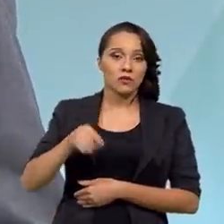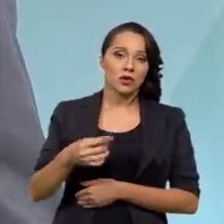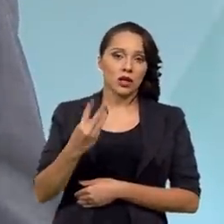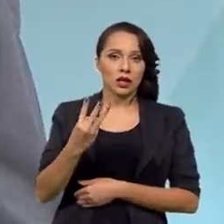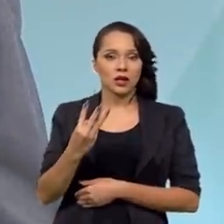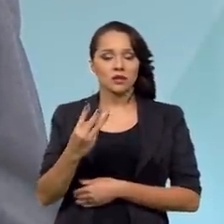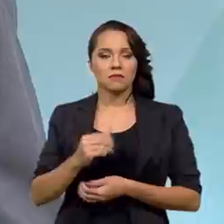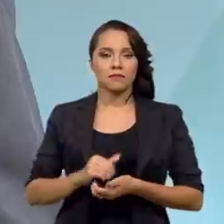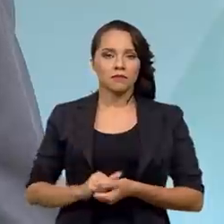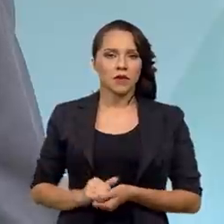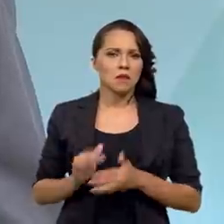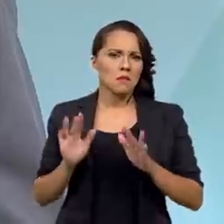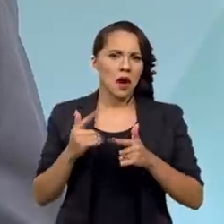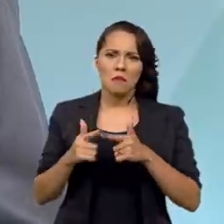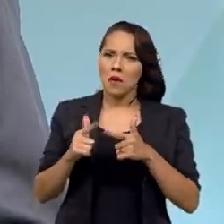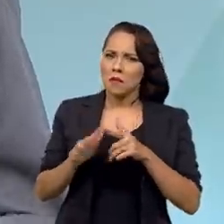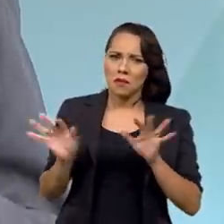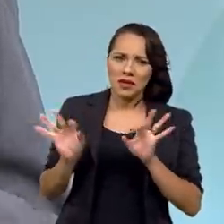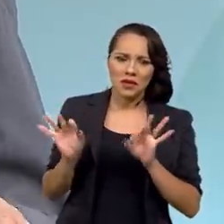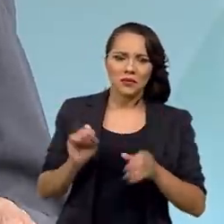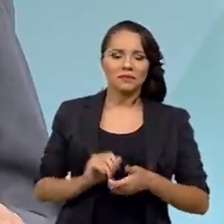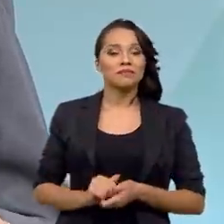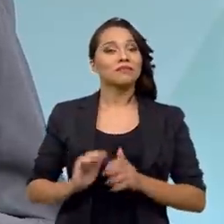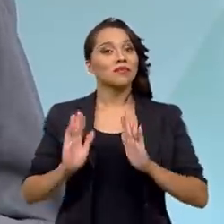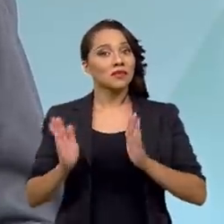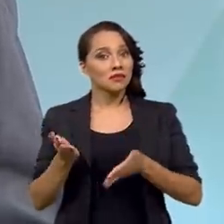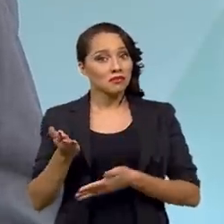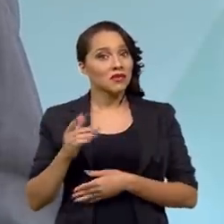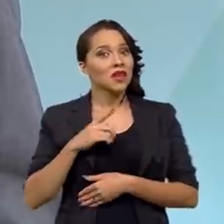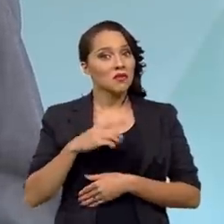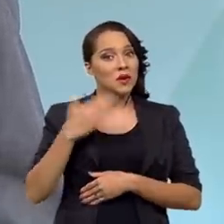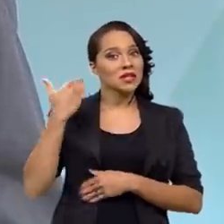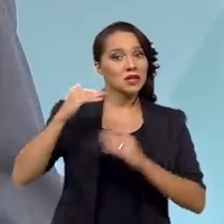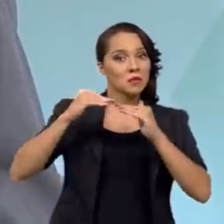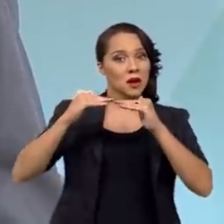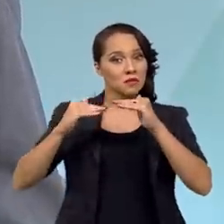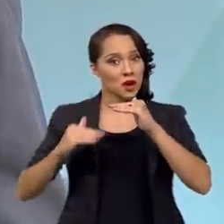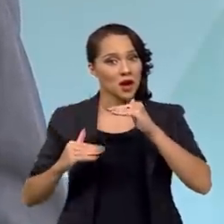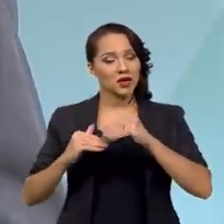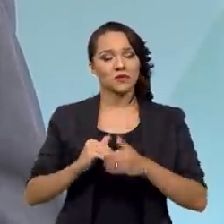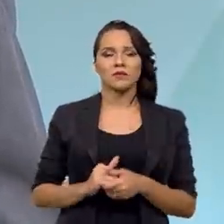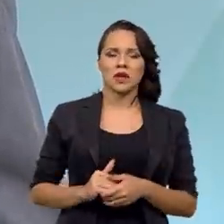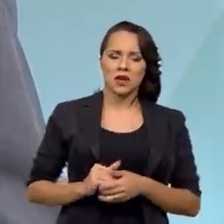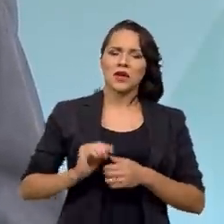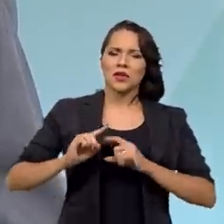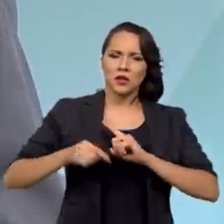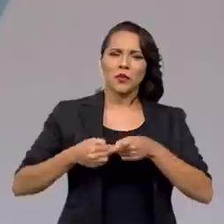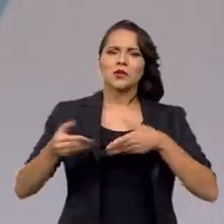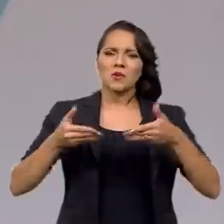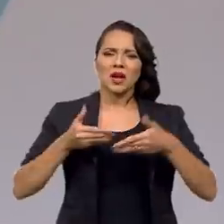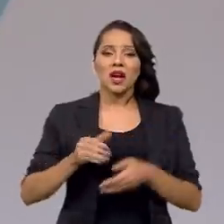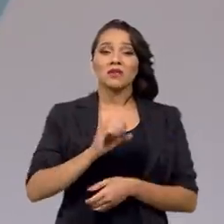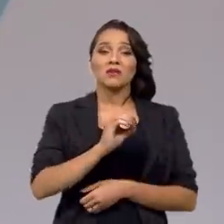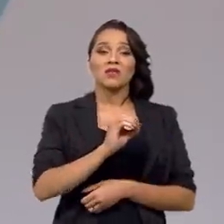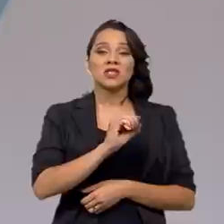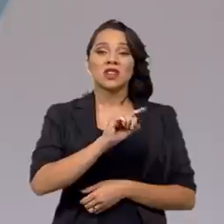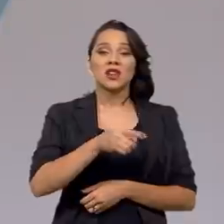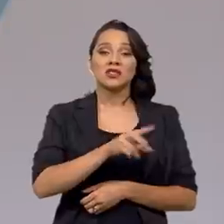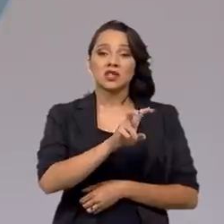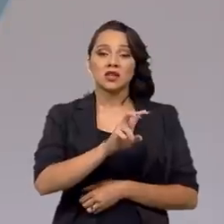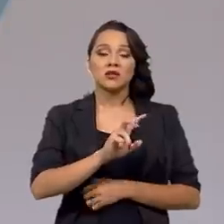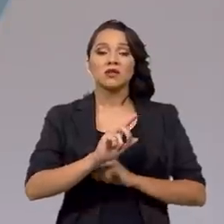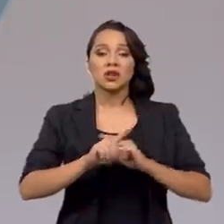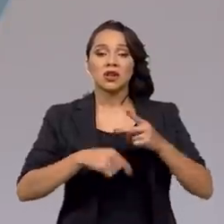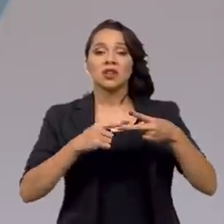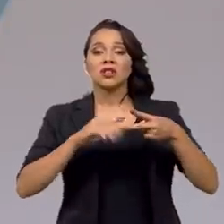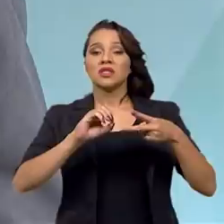Mas não tem problema, não. Já teve mais baixo. Já, já, o mercado vai estar em 0,5%, depois vai